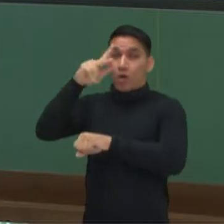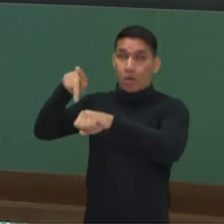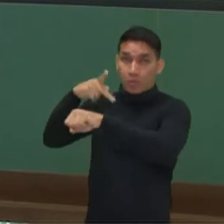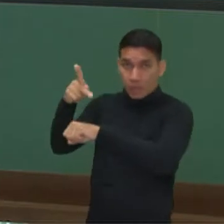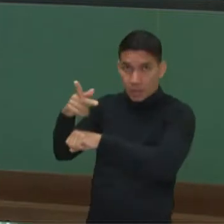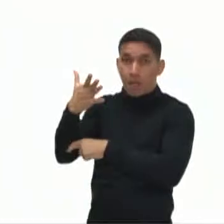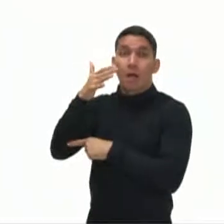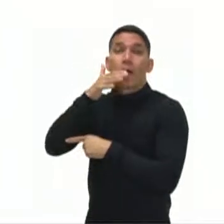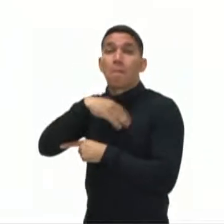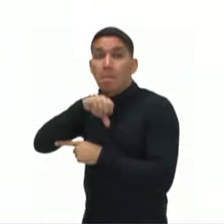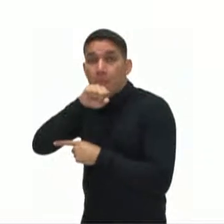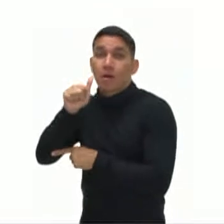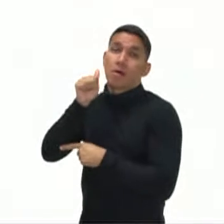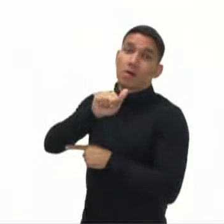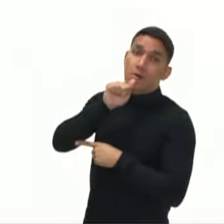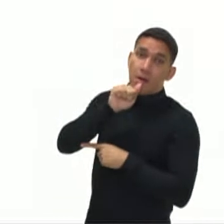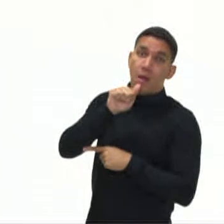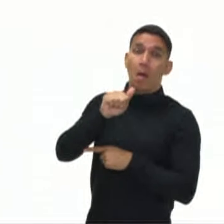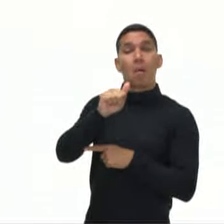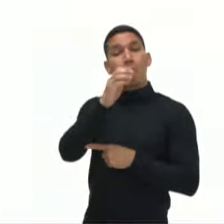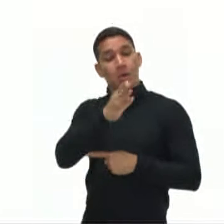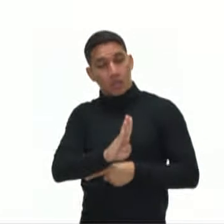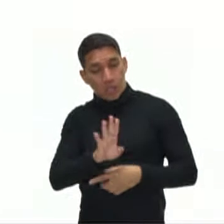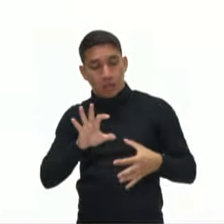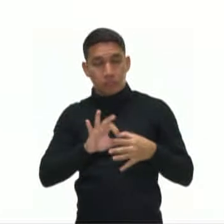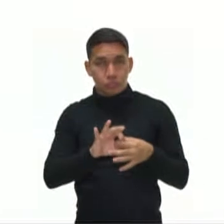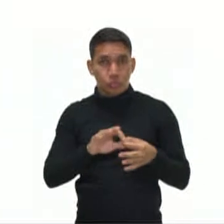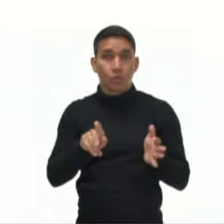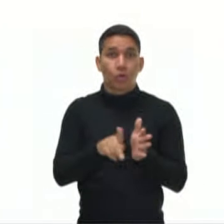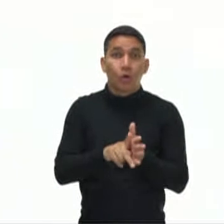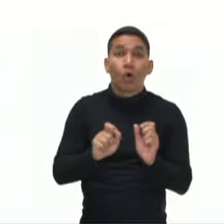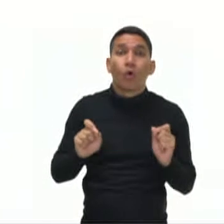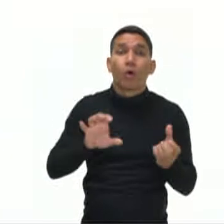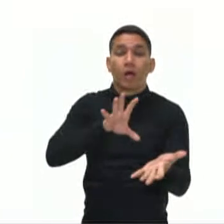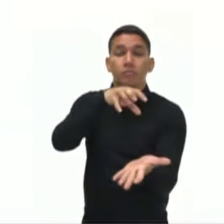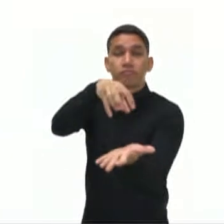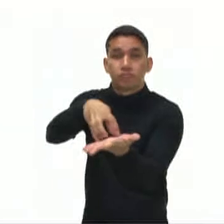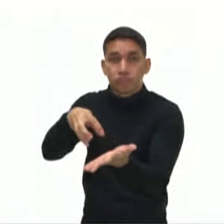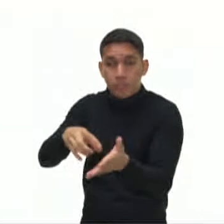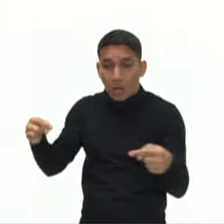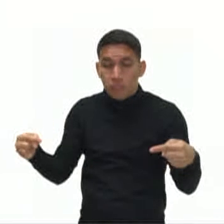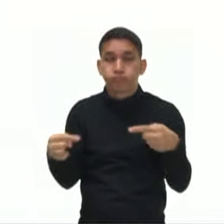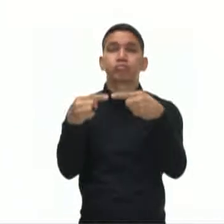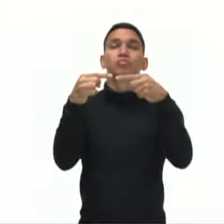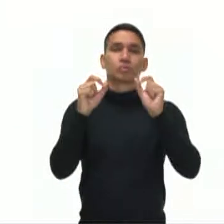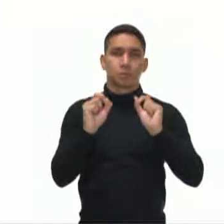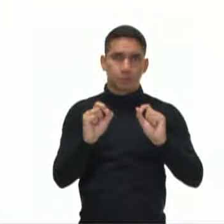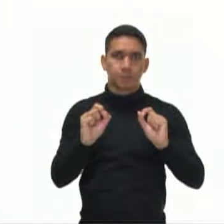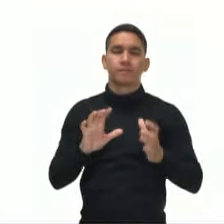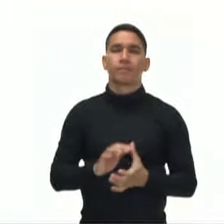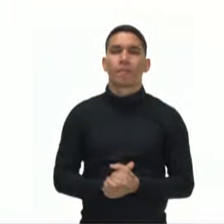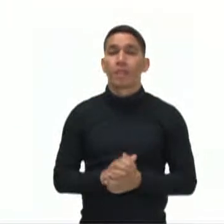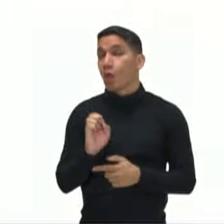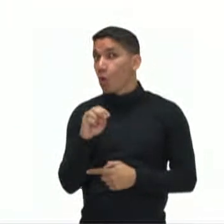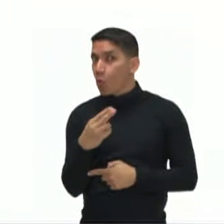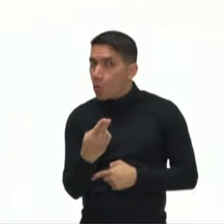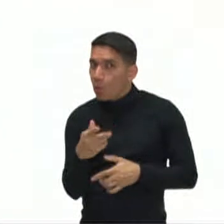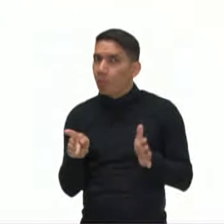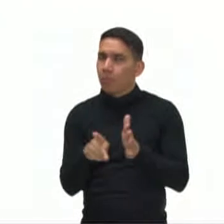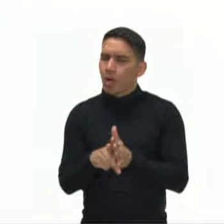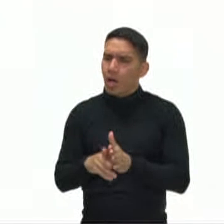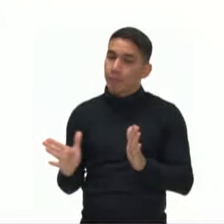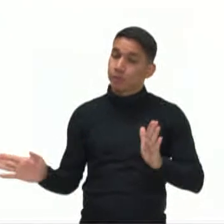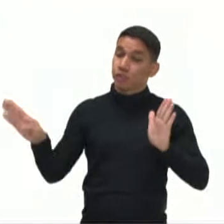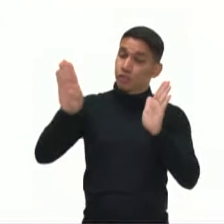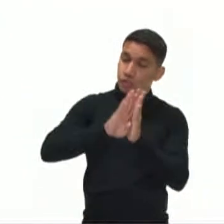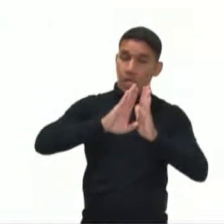brasileira, desde que sejam registrados em repartição brasileira competentes ou que venham a residir